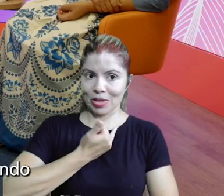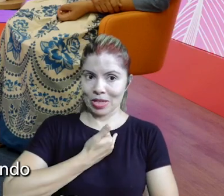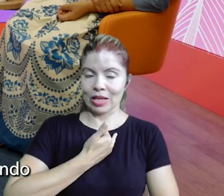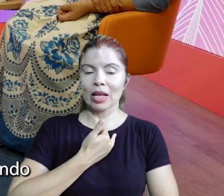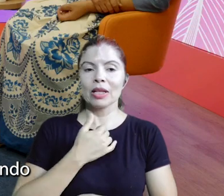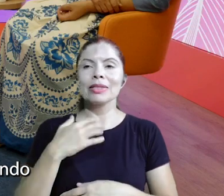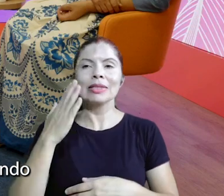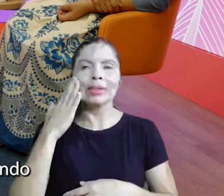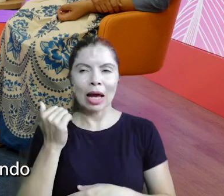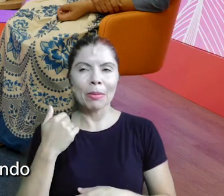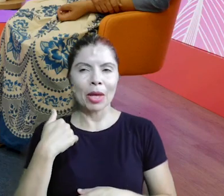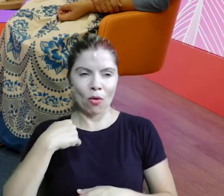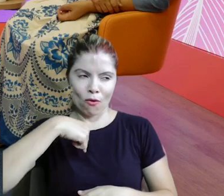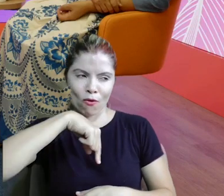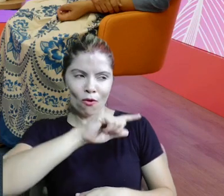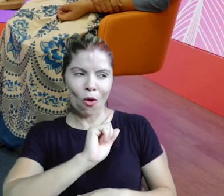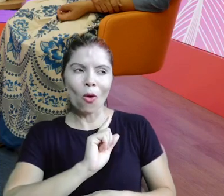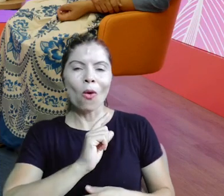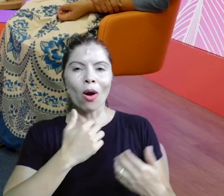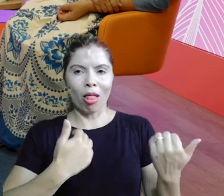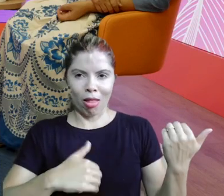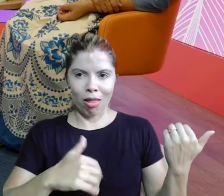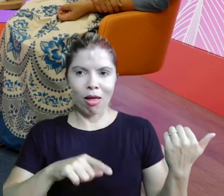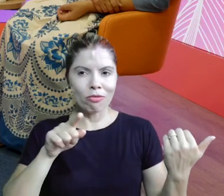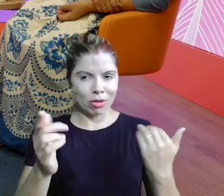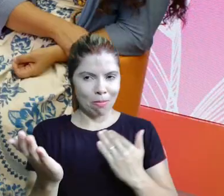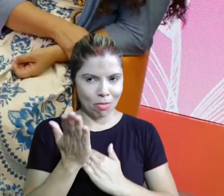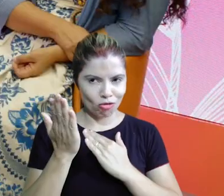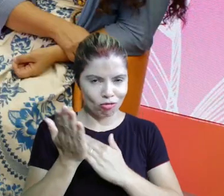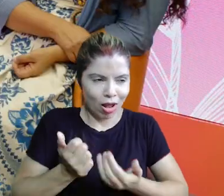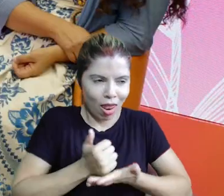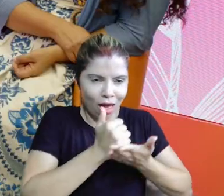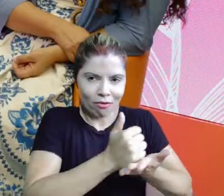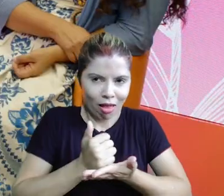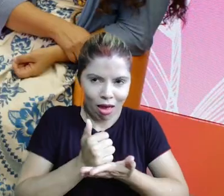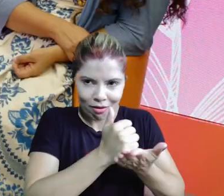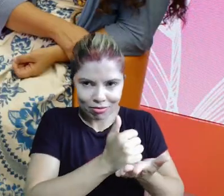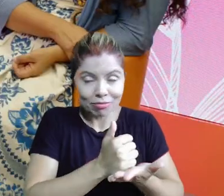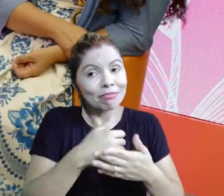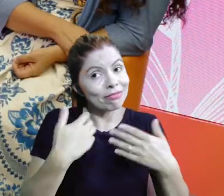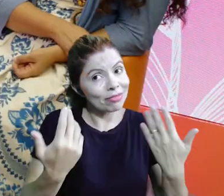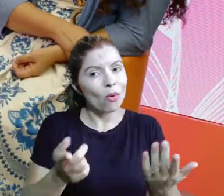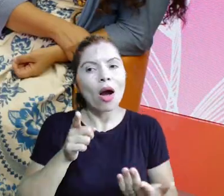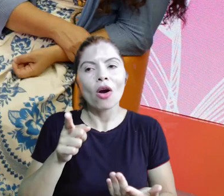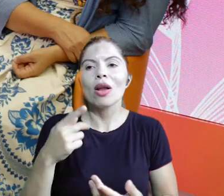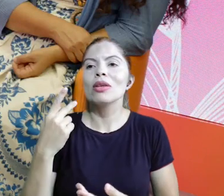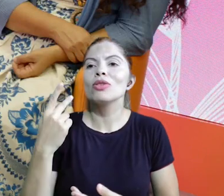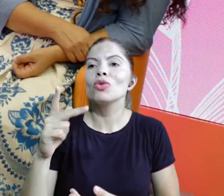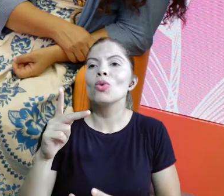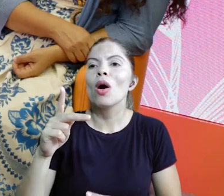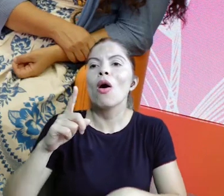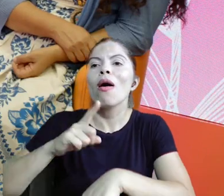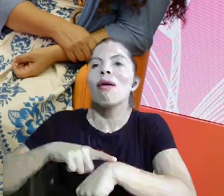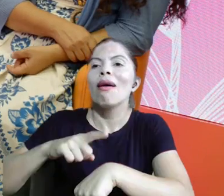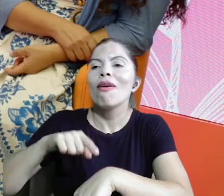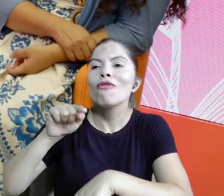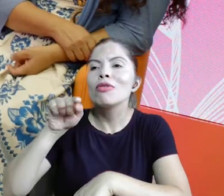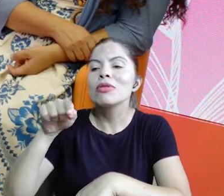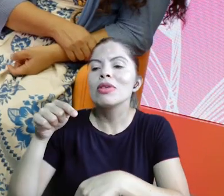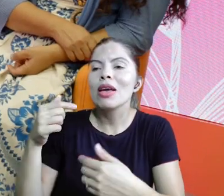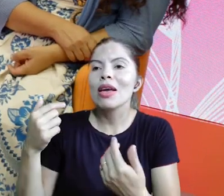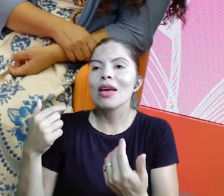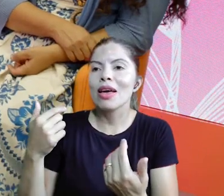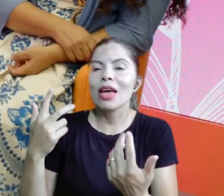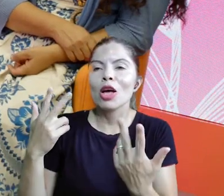aí ele falava assim pra mim, ó, sabe quando eu vou tocar que você me ajuda a carregar as coisas e fazer? Eu falei assim, não amor, agora é a sua vez.